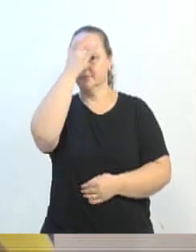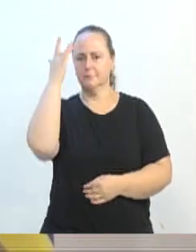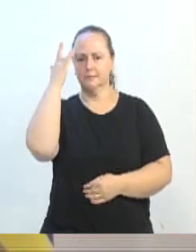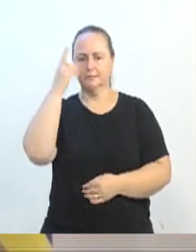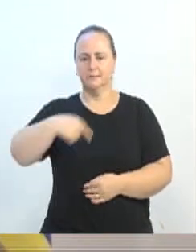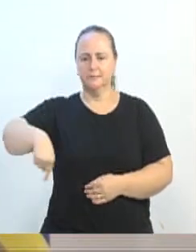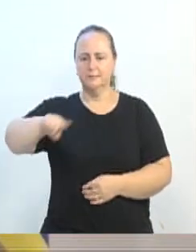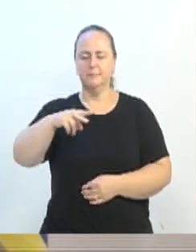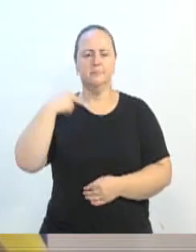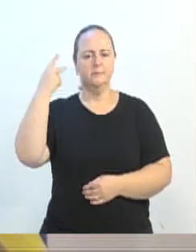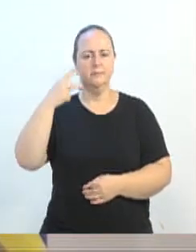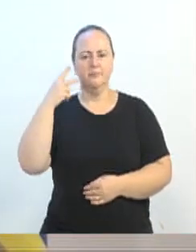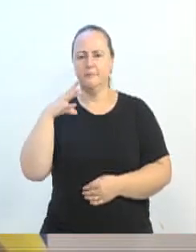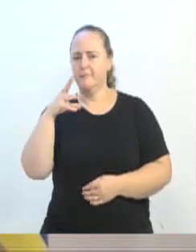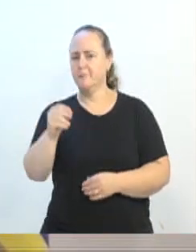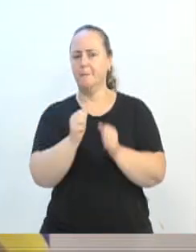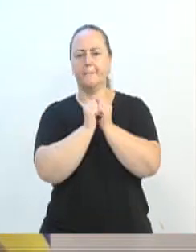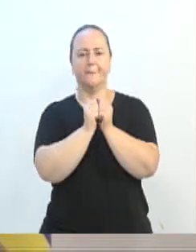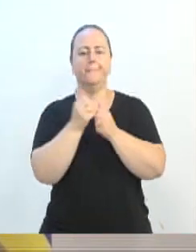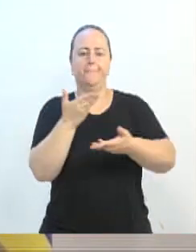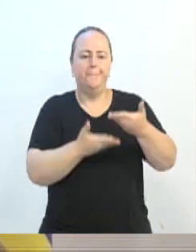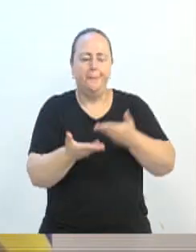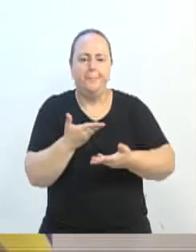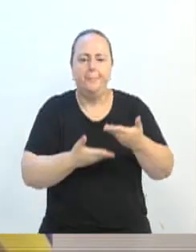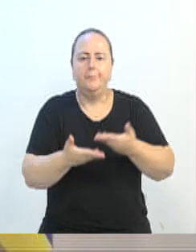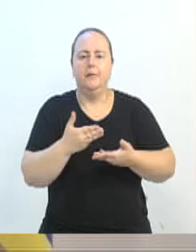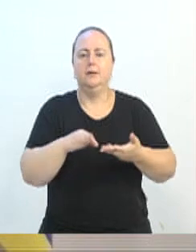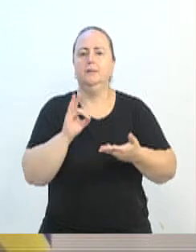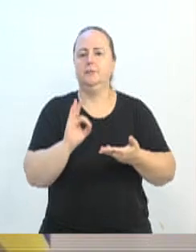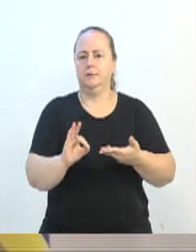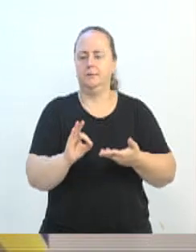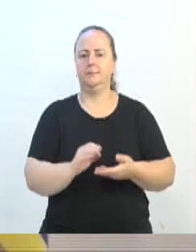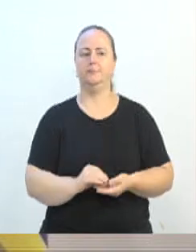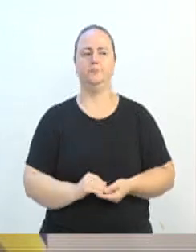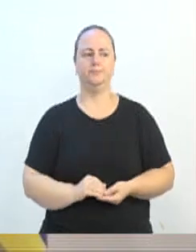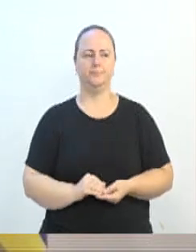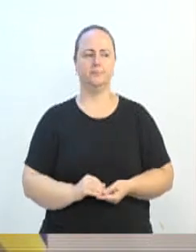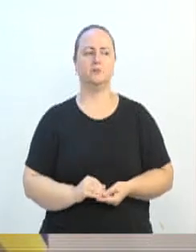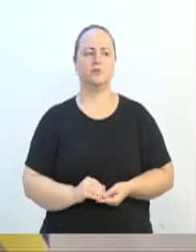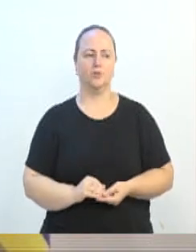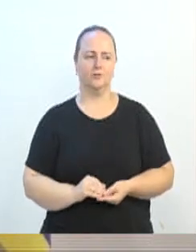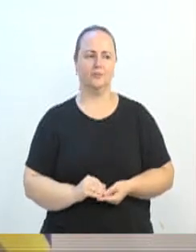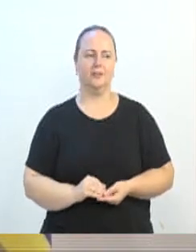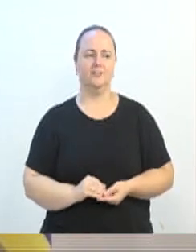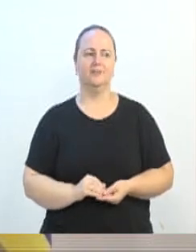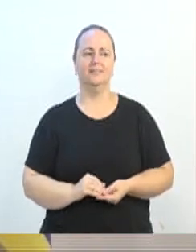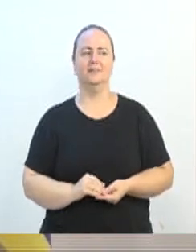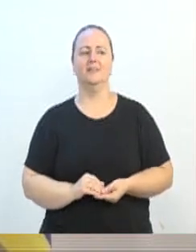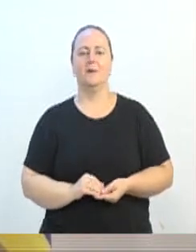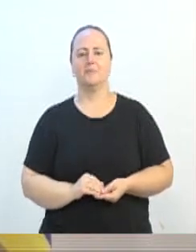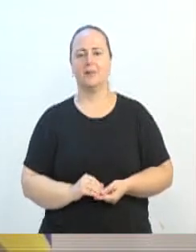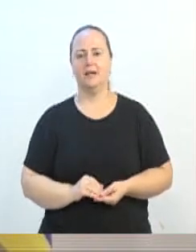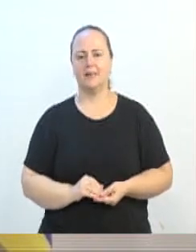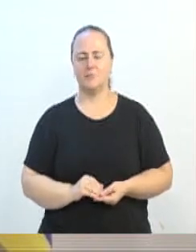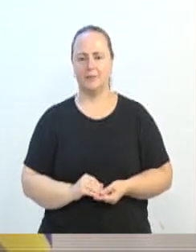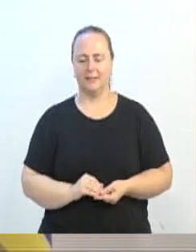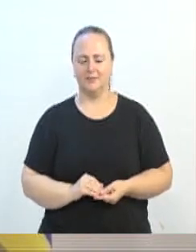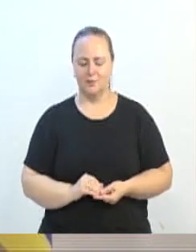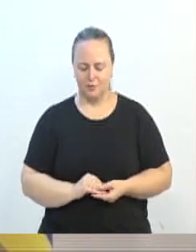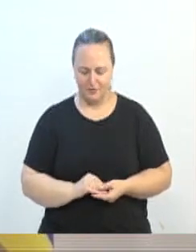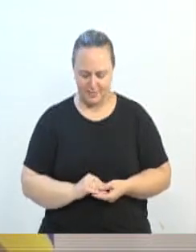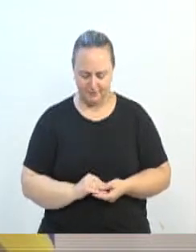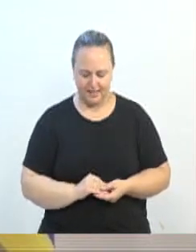Câmara de Vereadores da Cidade de Blumenau. A implementação da nova tecnologia de gestão do estacionamento rotativo